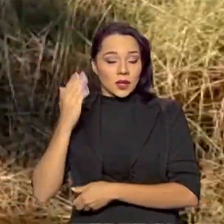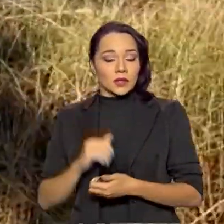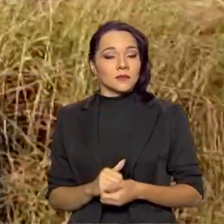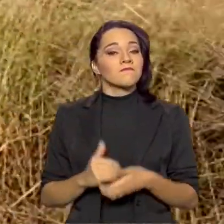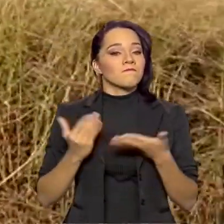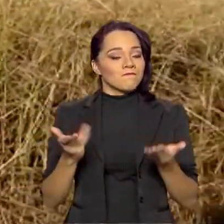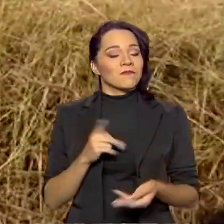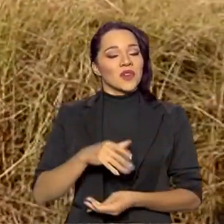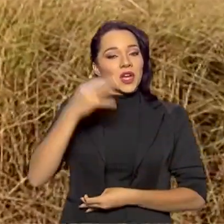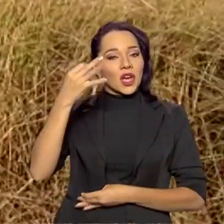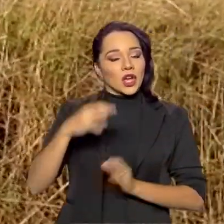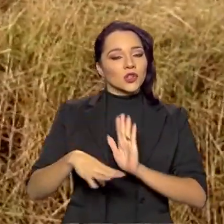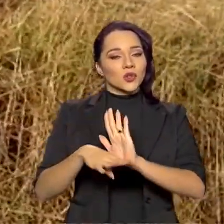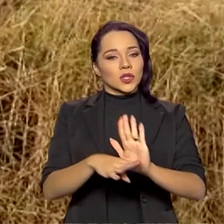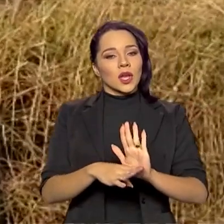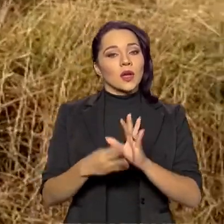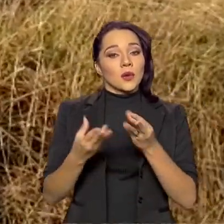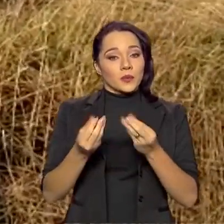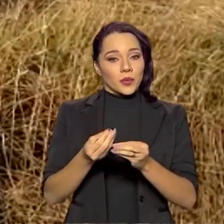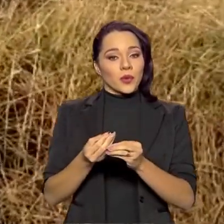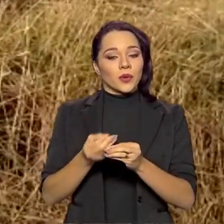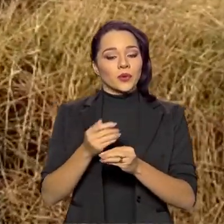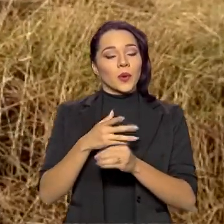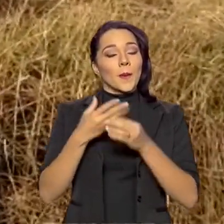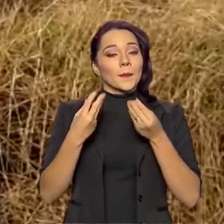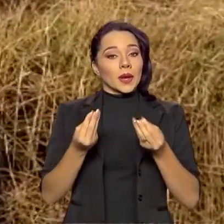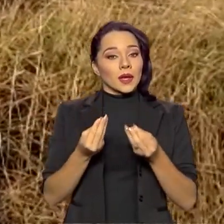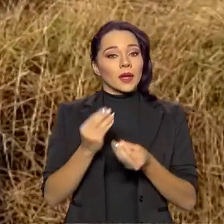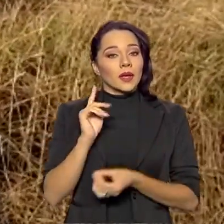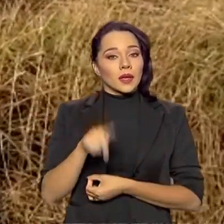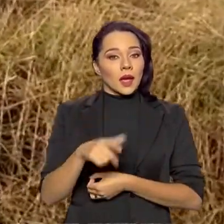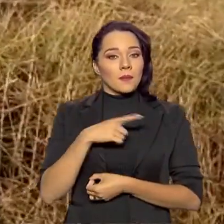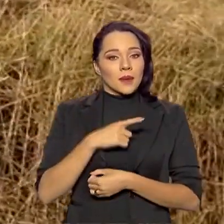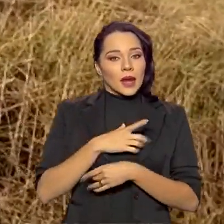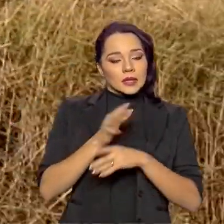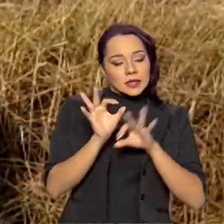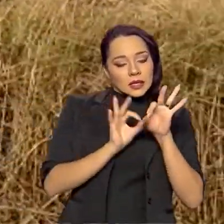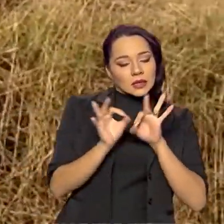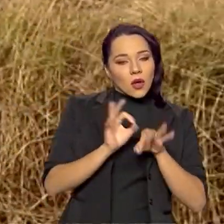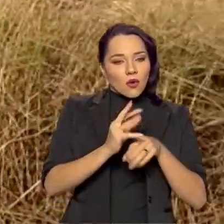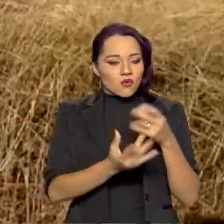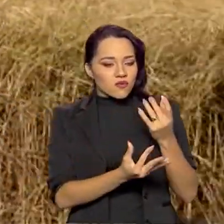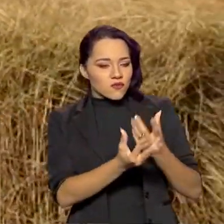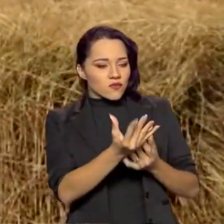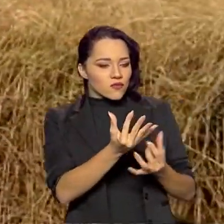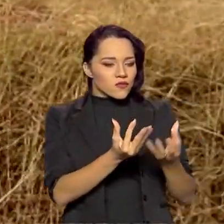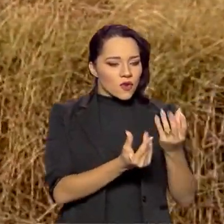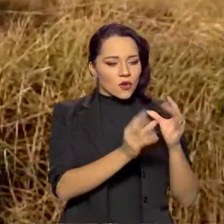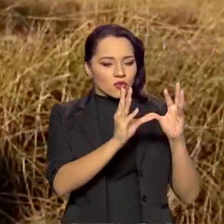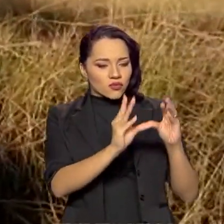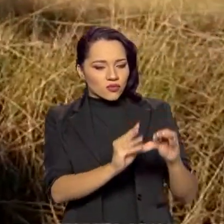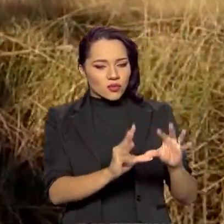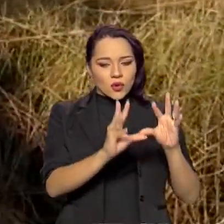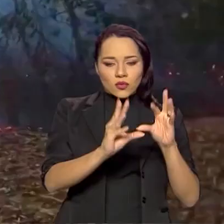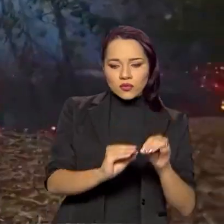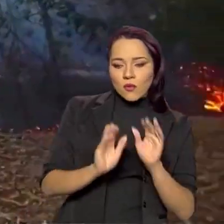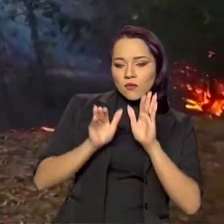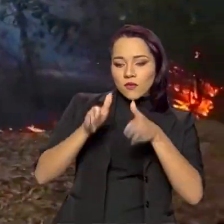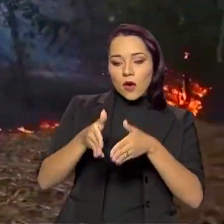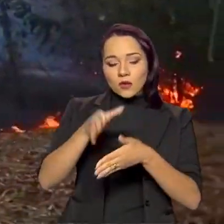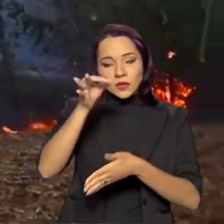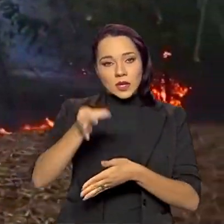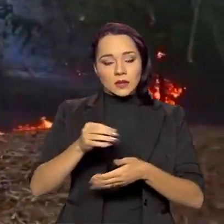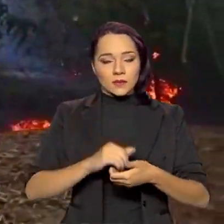vai ajudar muito a somar aí, para que o manejo do fogo seja feito de cada vez mais preciso nesse bioma.